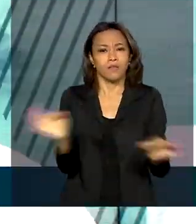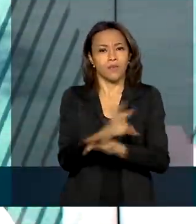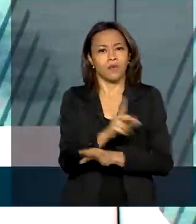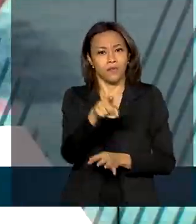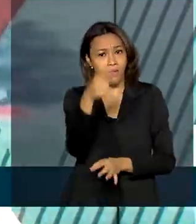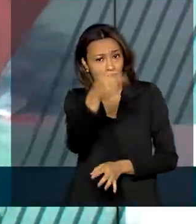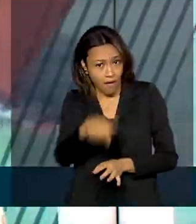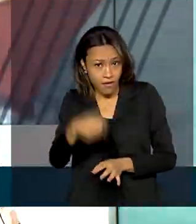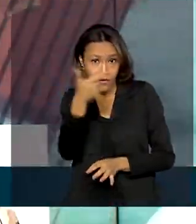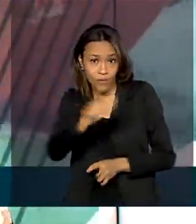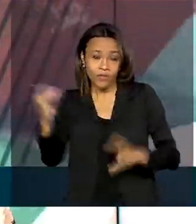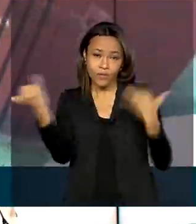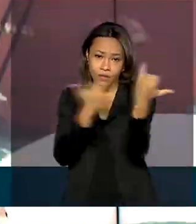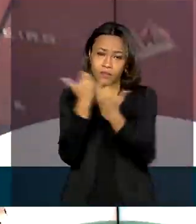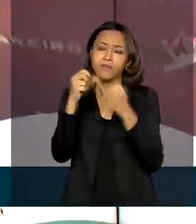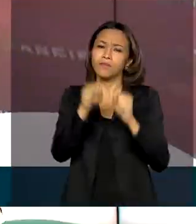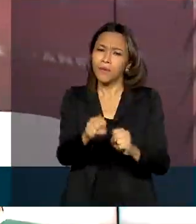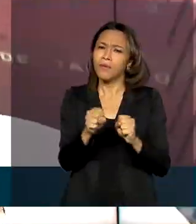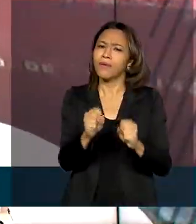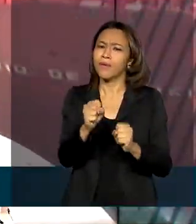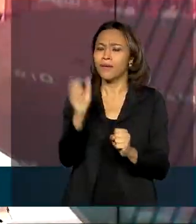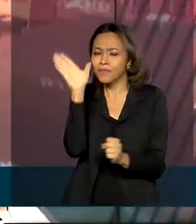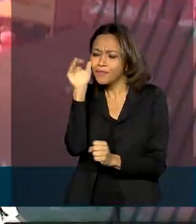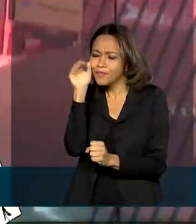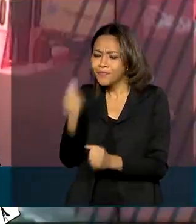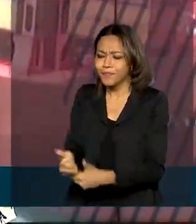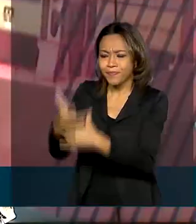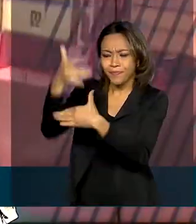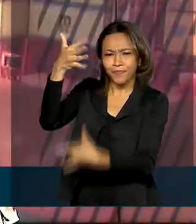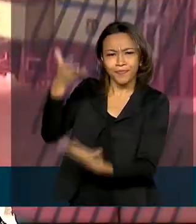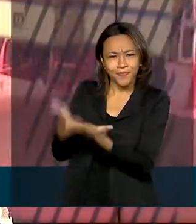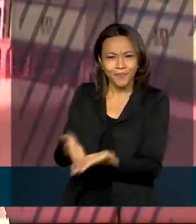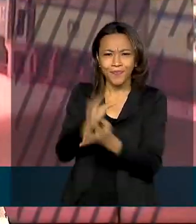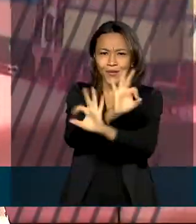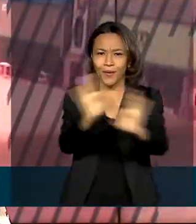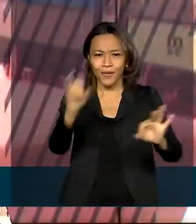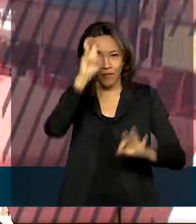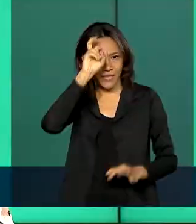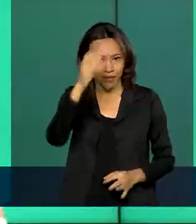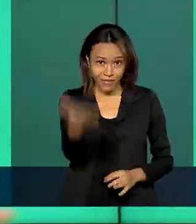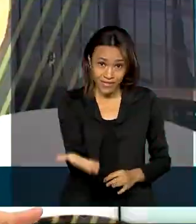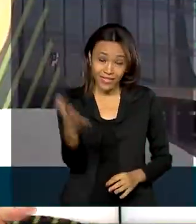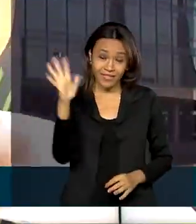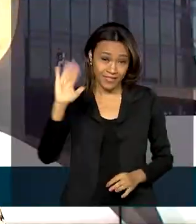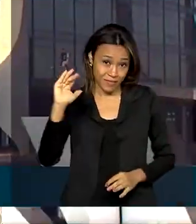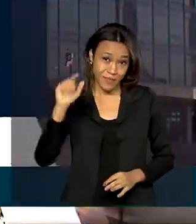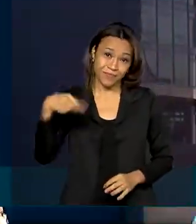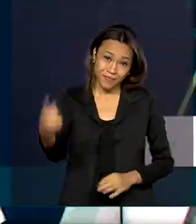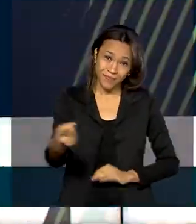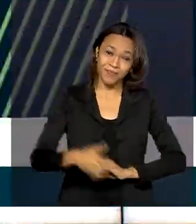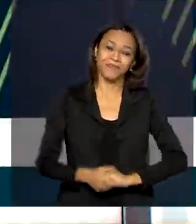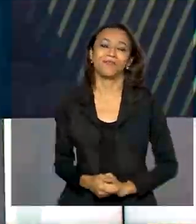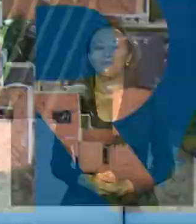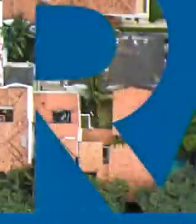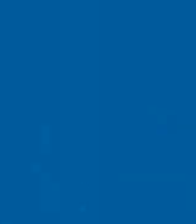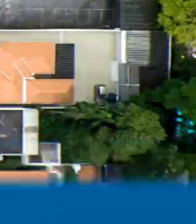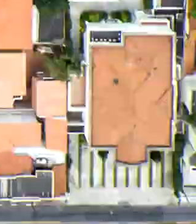Essas e outras informações você pode acompanhar em nossas redes sociais. Uma ótima quinta-feira para você. Até a próxima. Tchau!